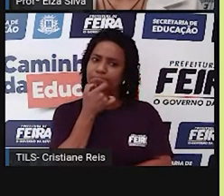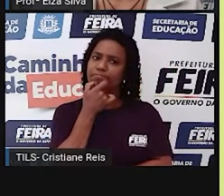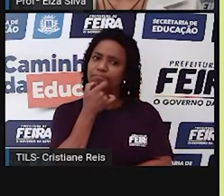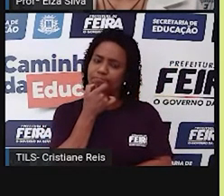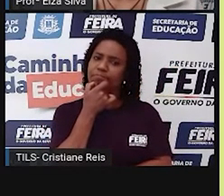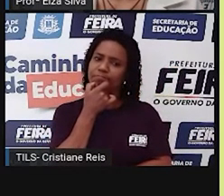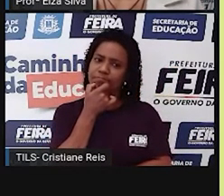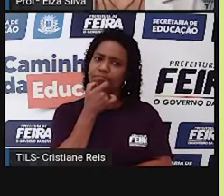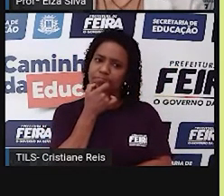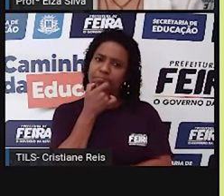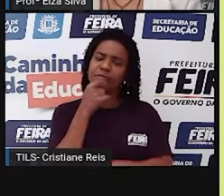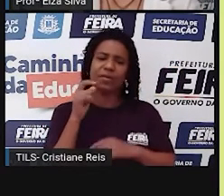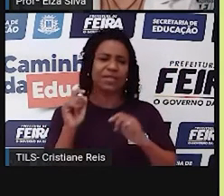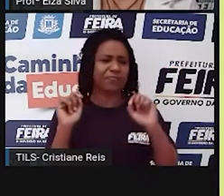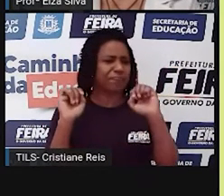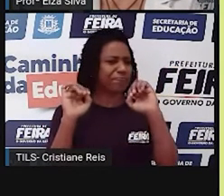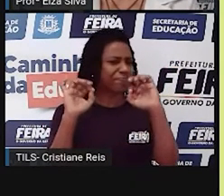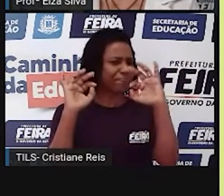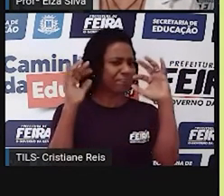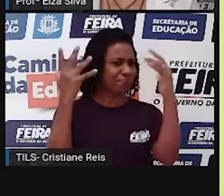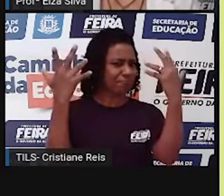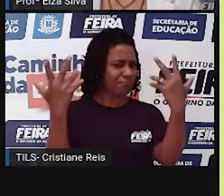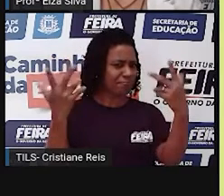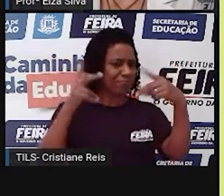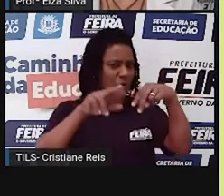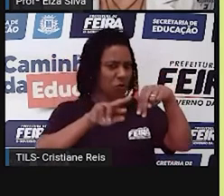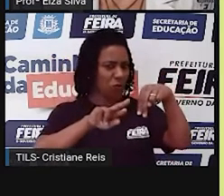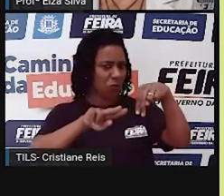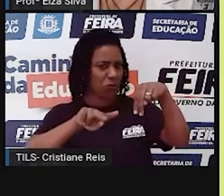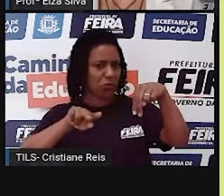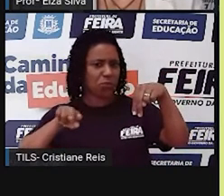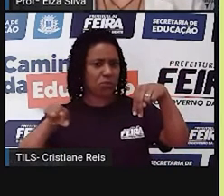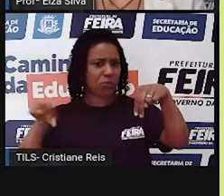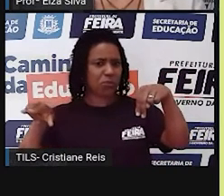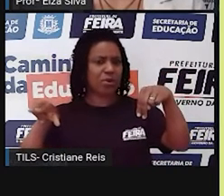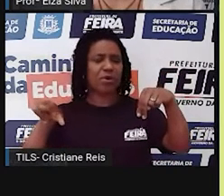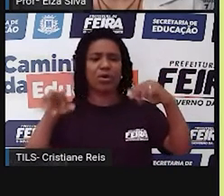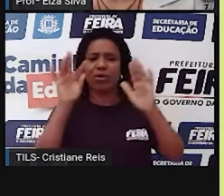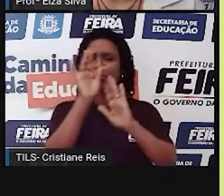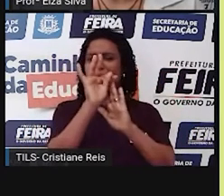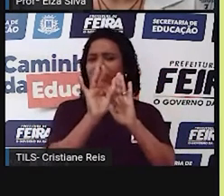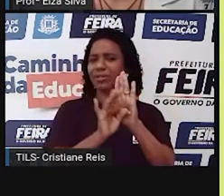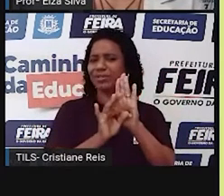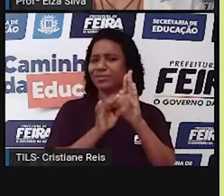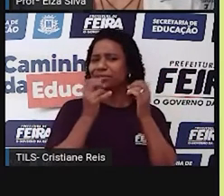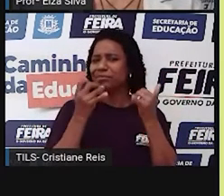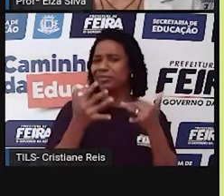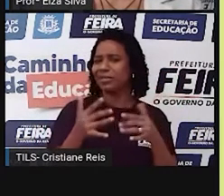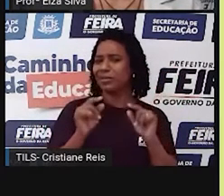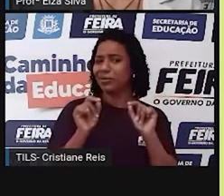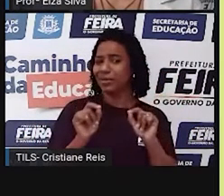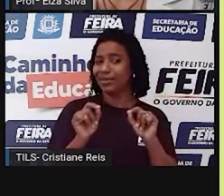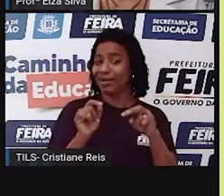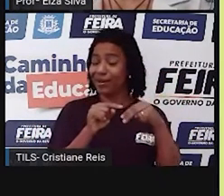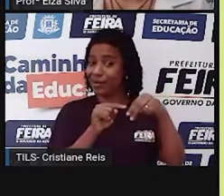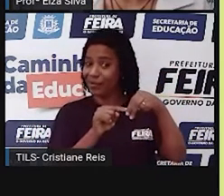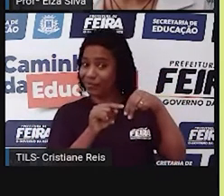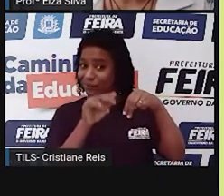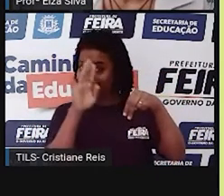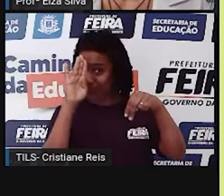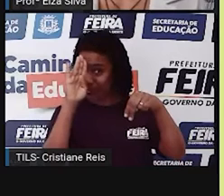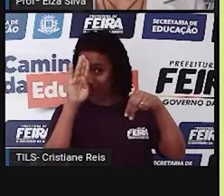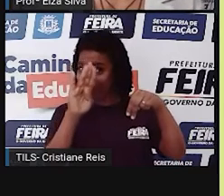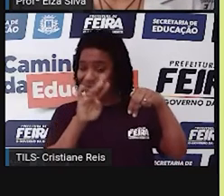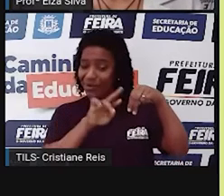a diversidade Sobre o que será que esse texto fala? Primeira palavra-chave, diversidade. Ora, ele vai